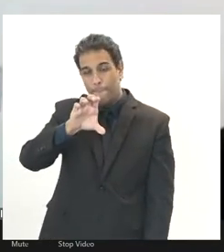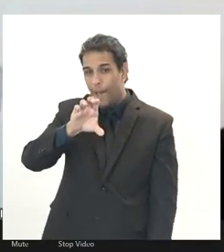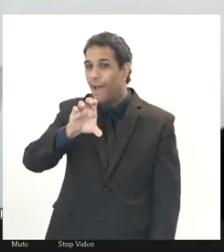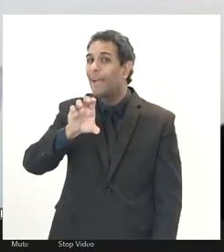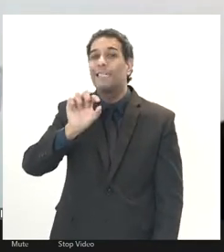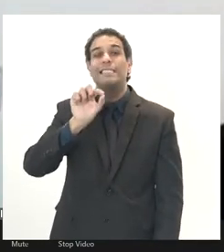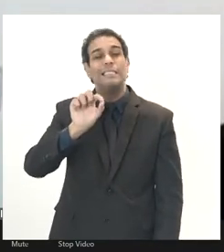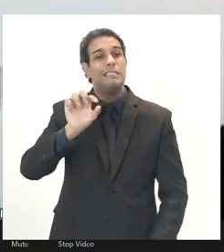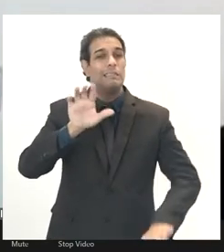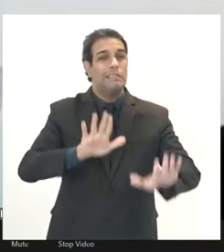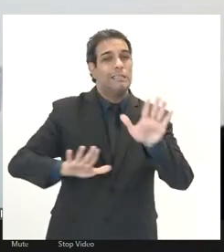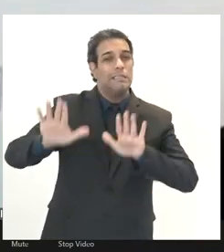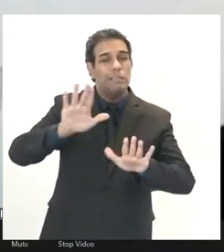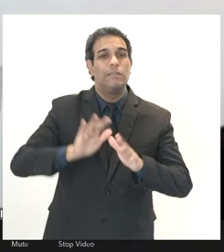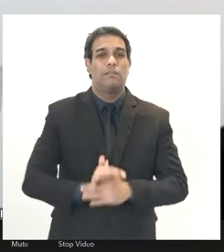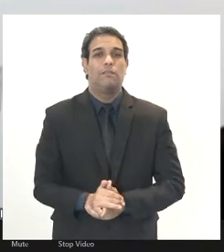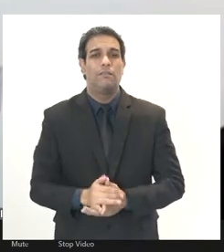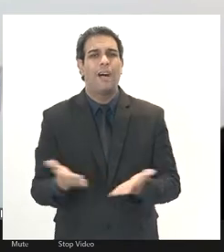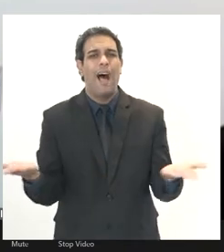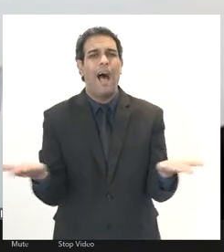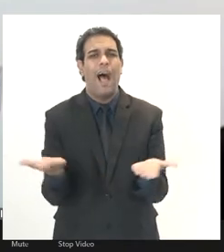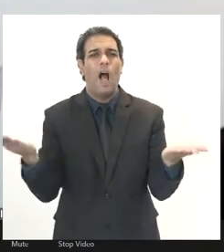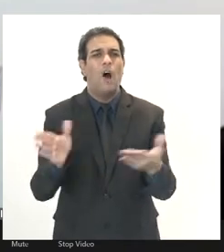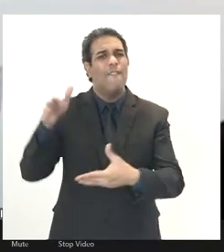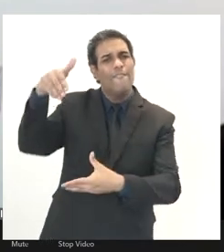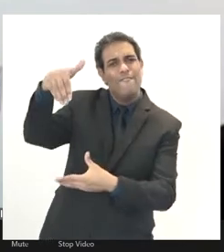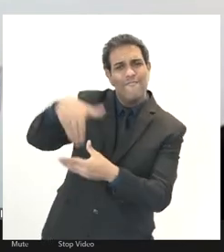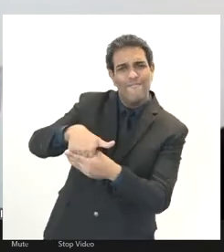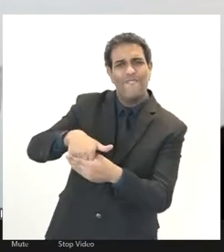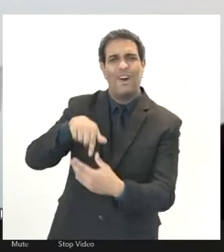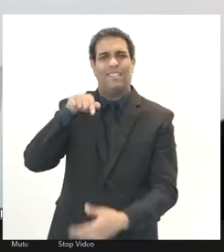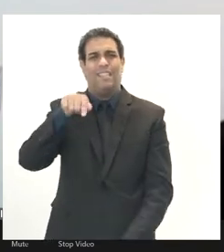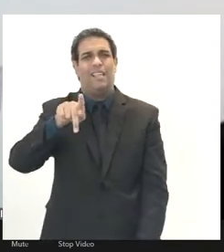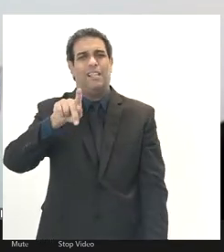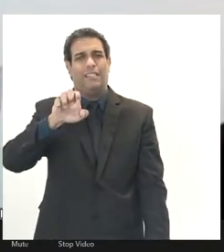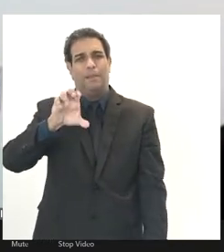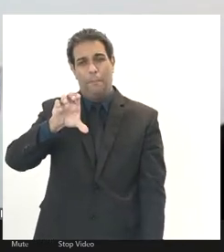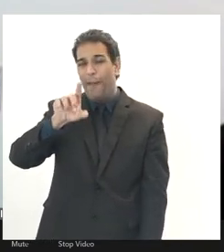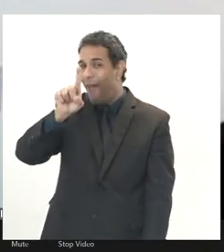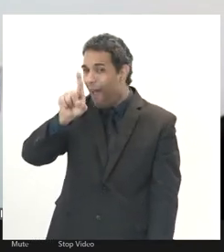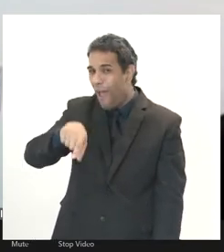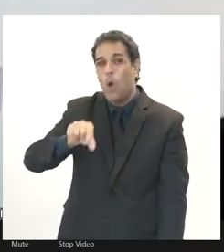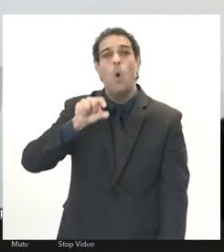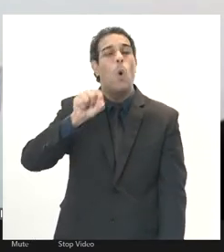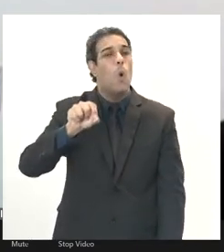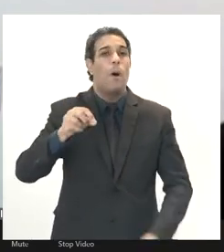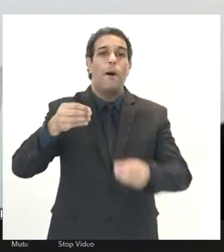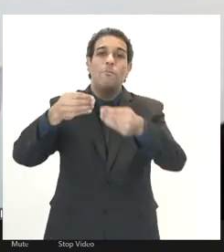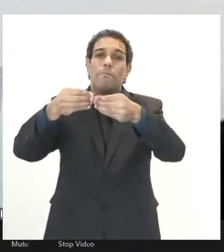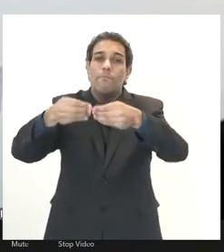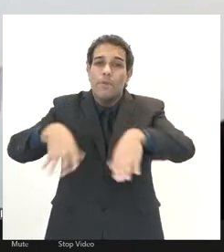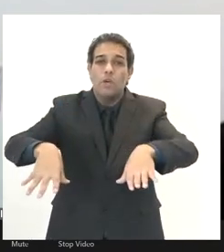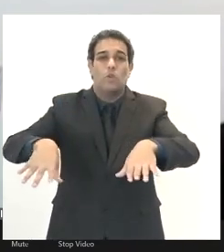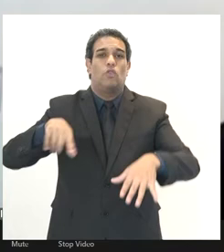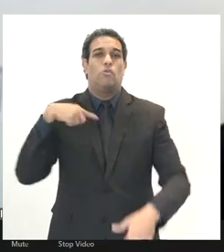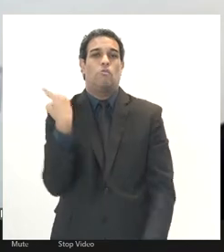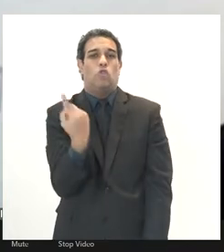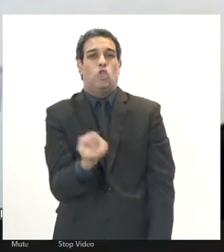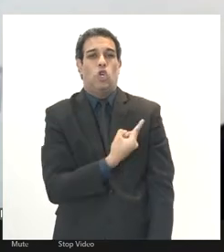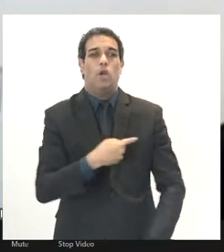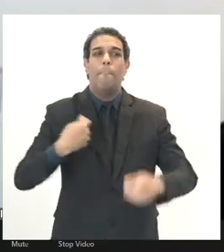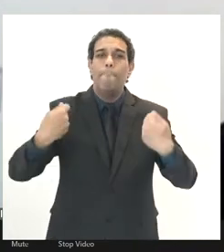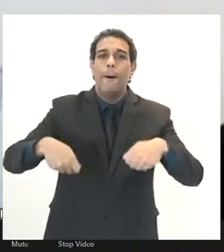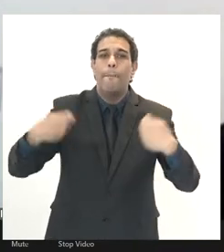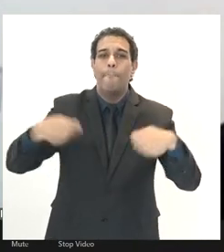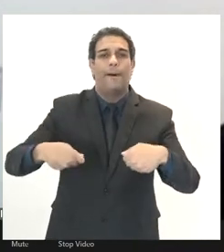coloque em pauta a esta PEC que ela é perniciosa. E ela deve